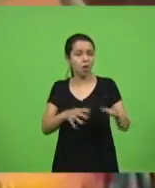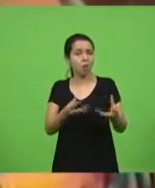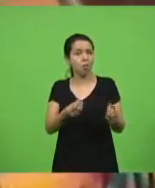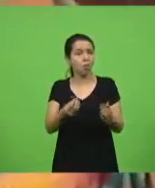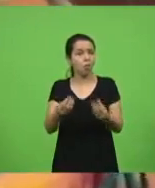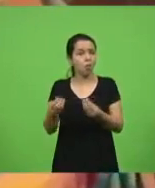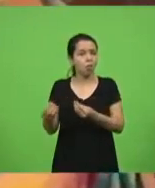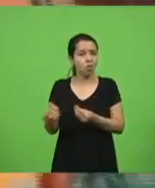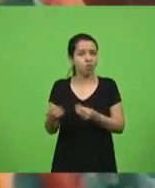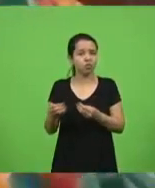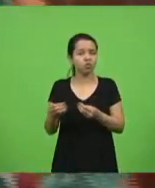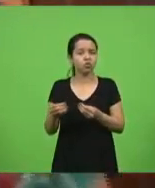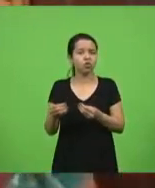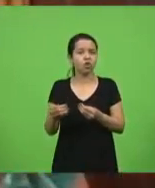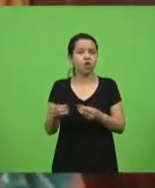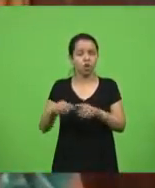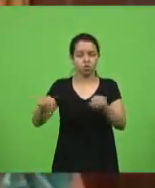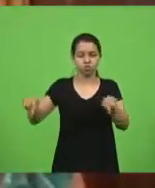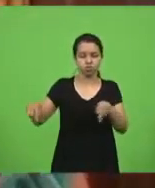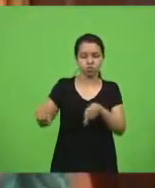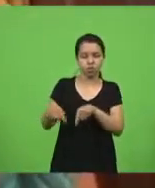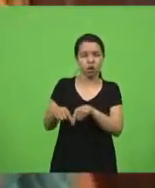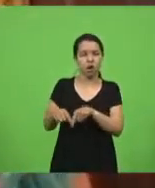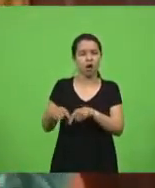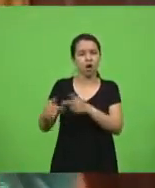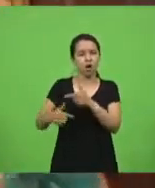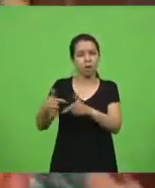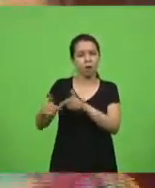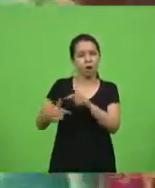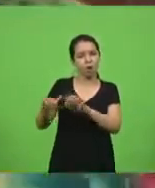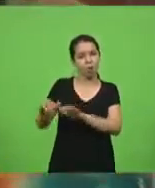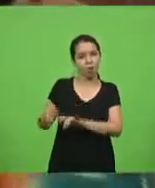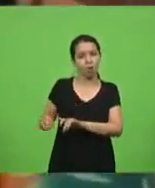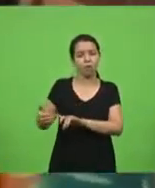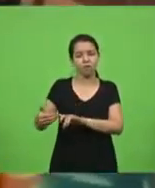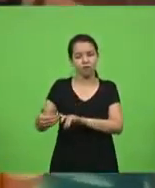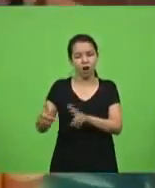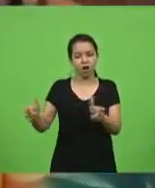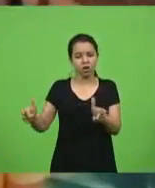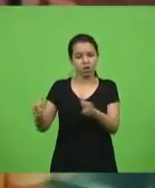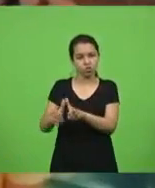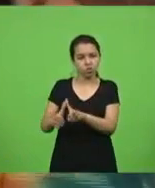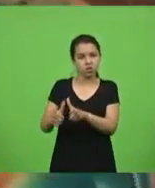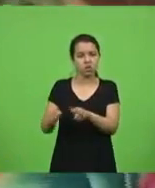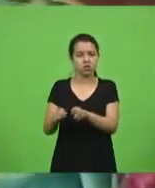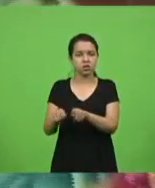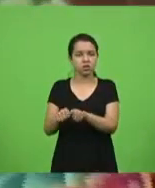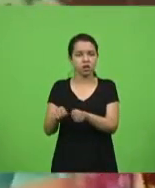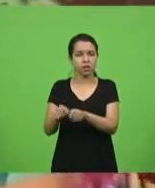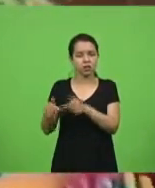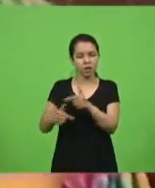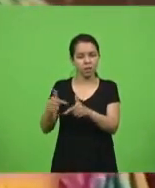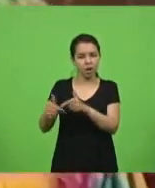reduzir o tamanho e vão reduzir funcionários, certo?